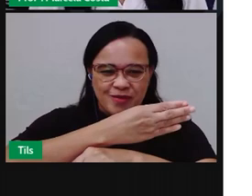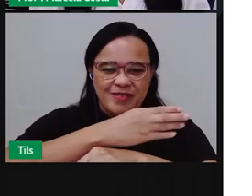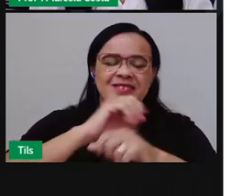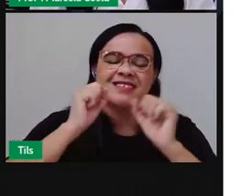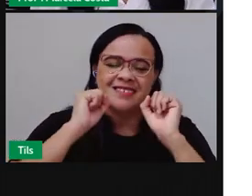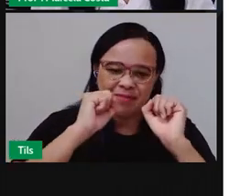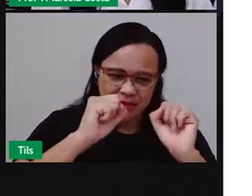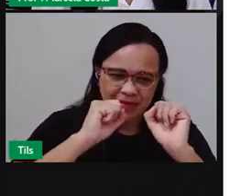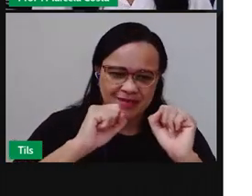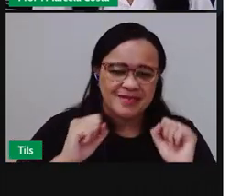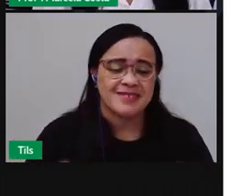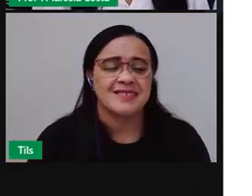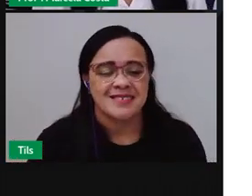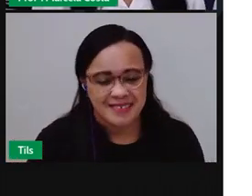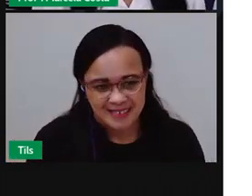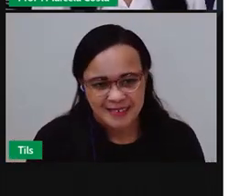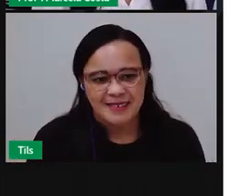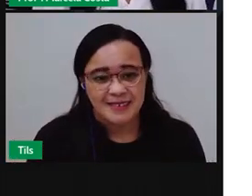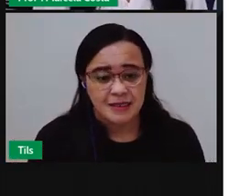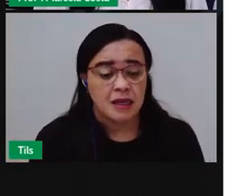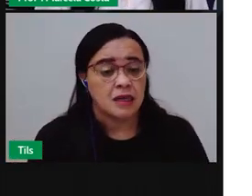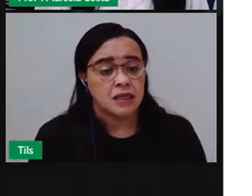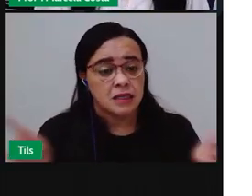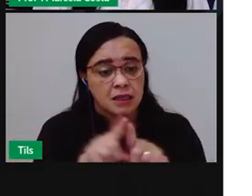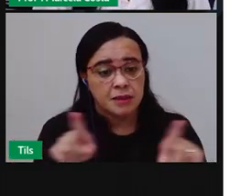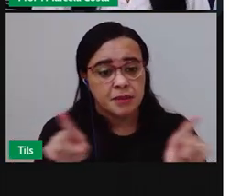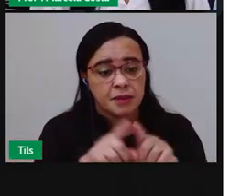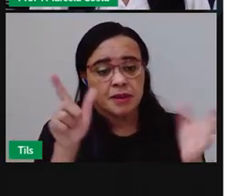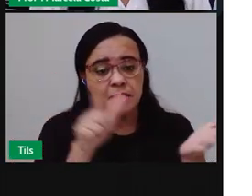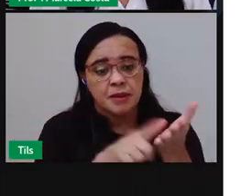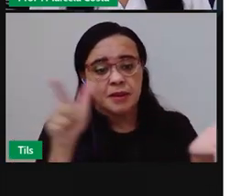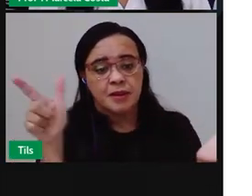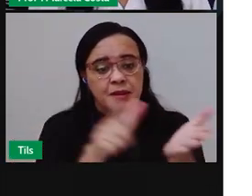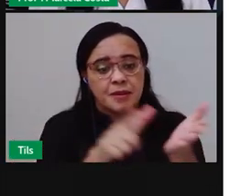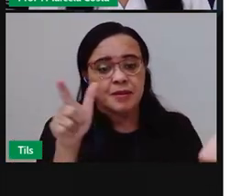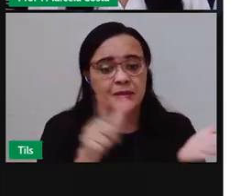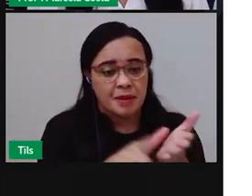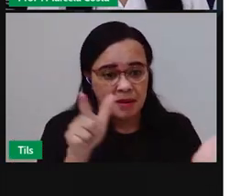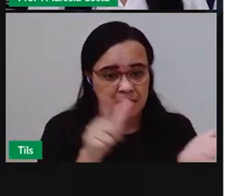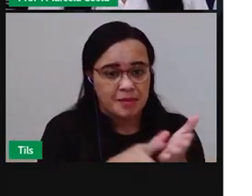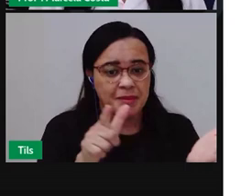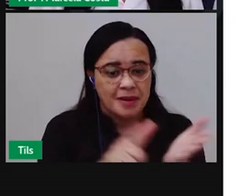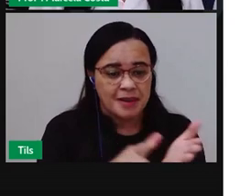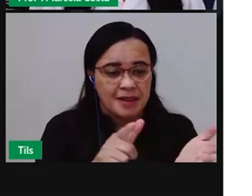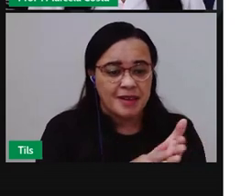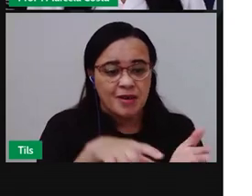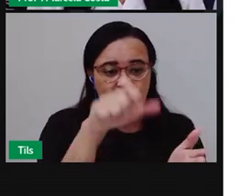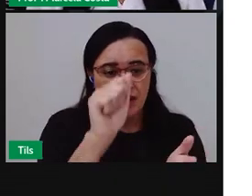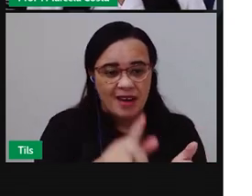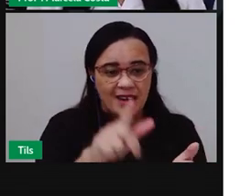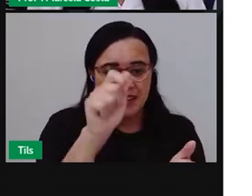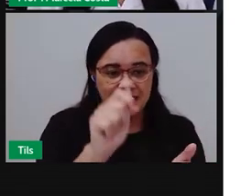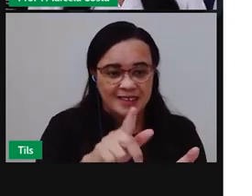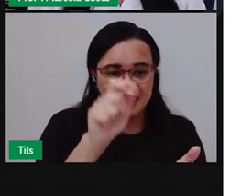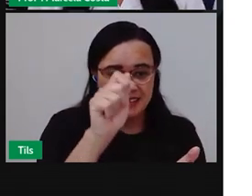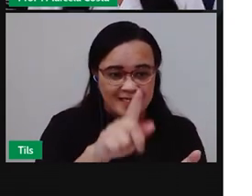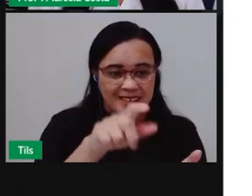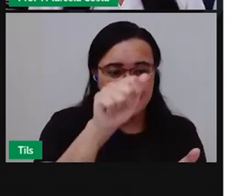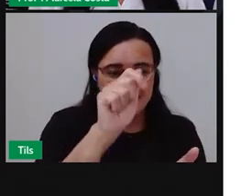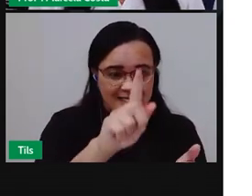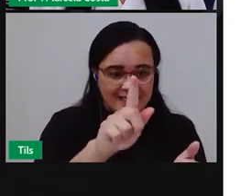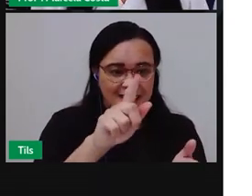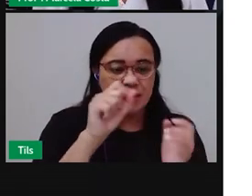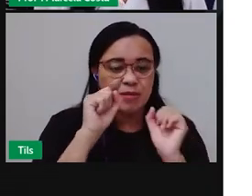Também tem a separação do papel, do lixo orgânico. A gente já viu que o lixo orgânico